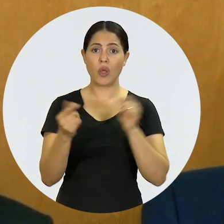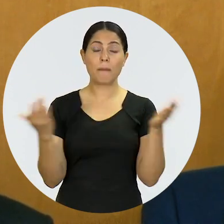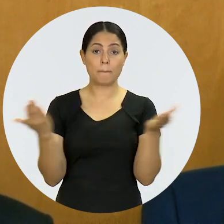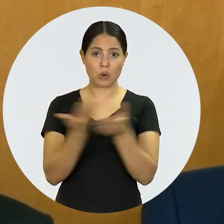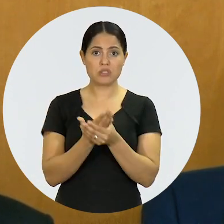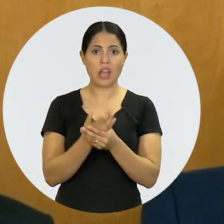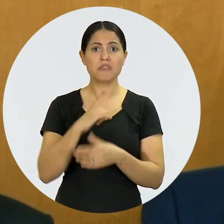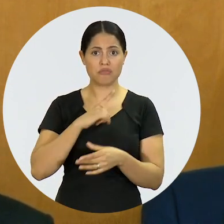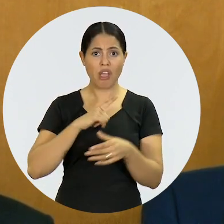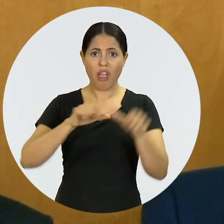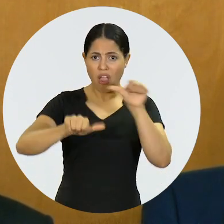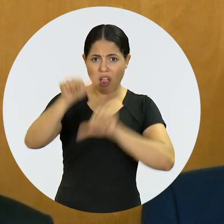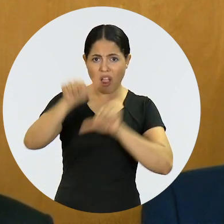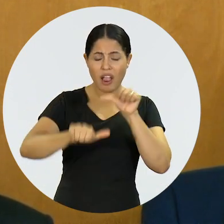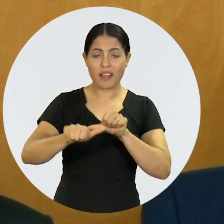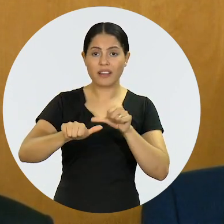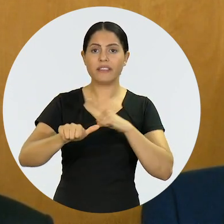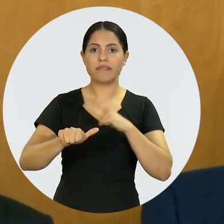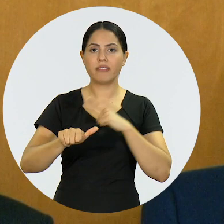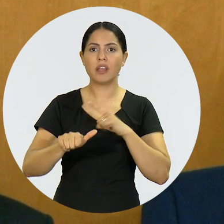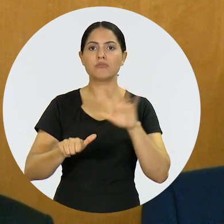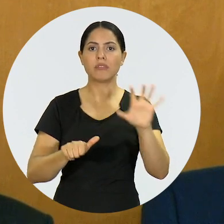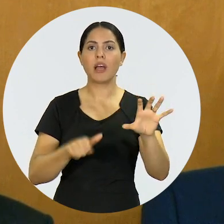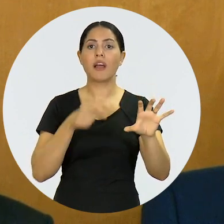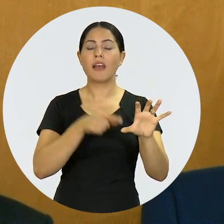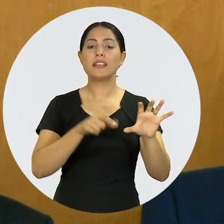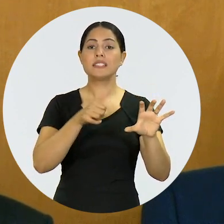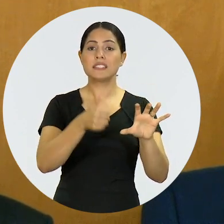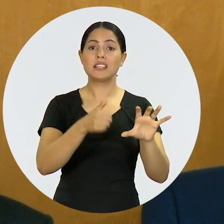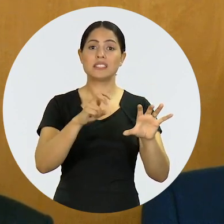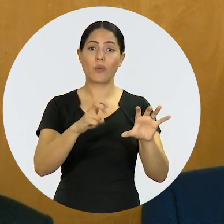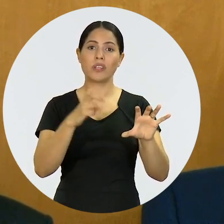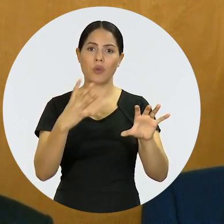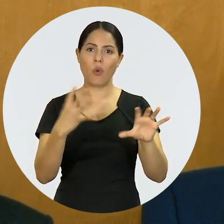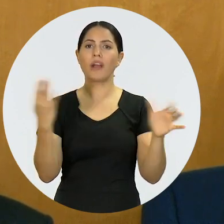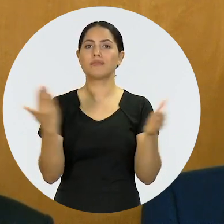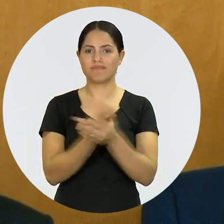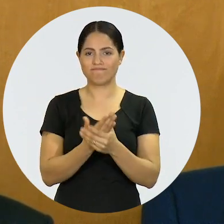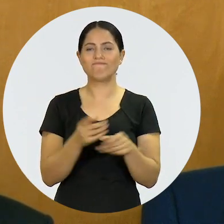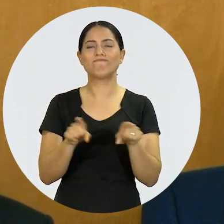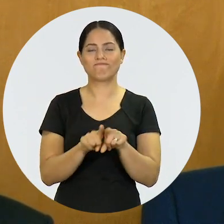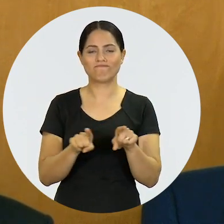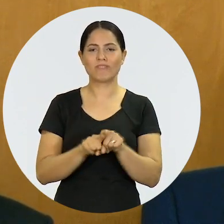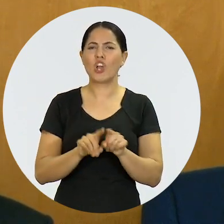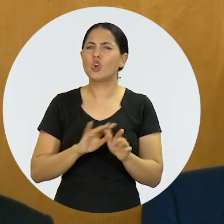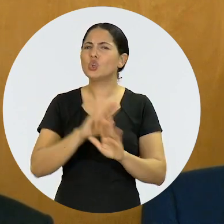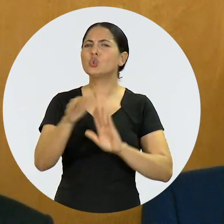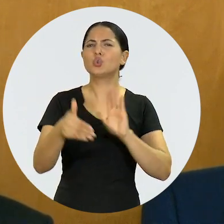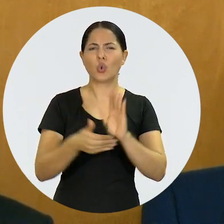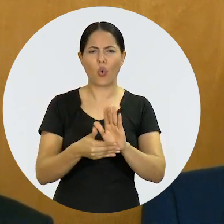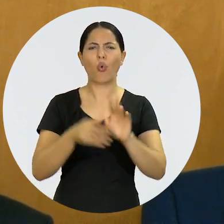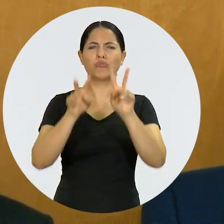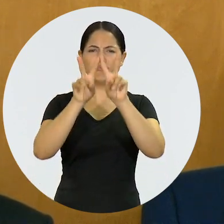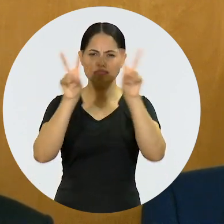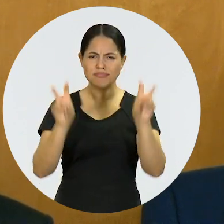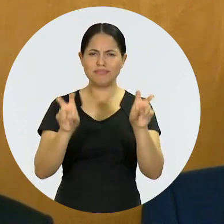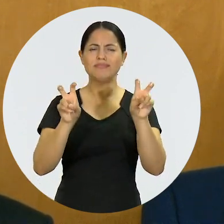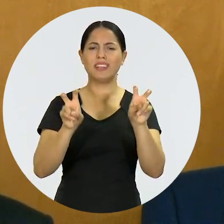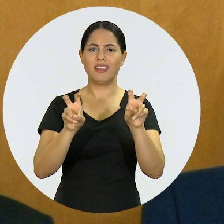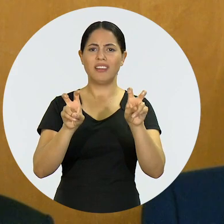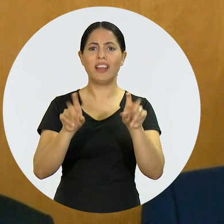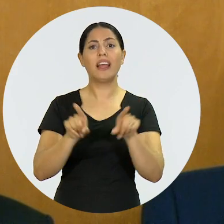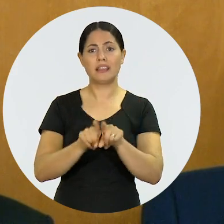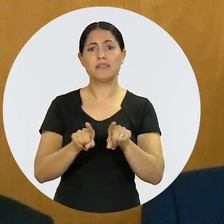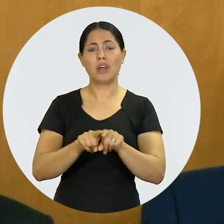atualmente, a Comissão Nacional de Estudos Constitucionais analisa 154 processos. Todas